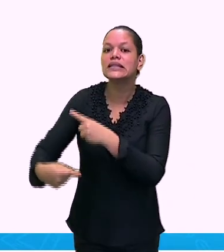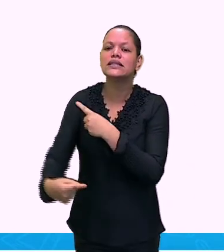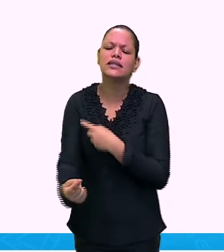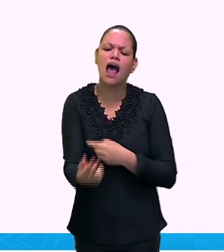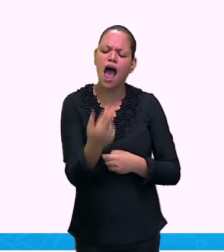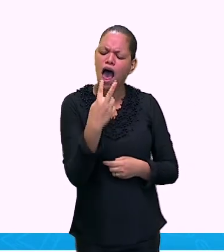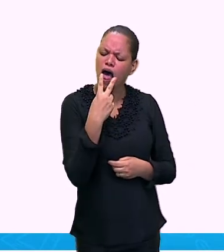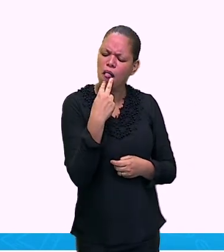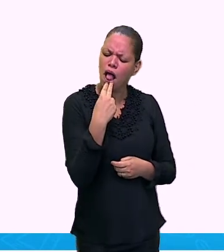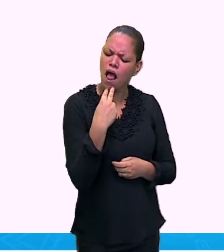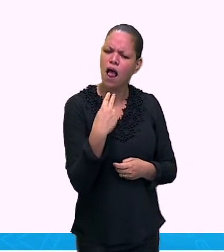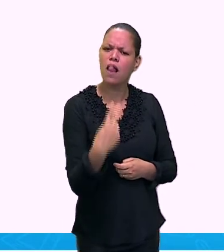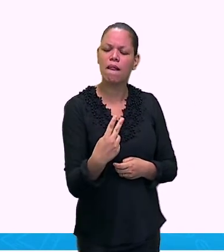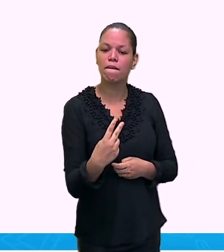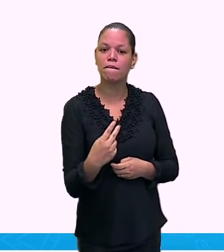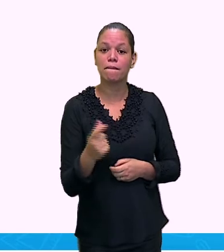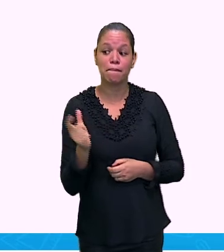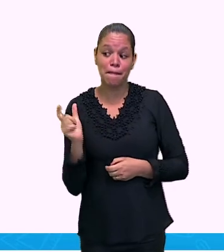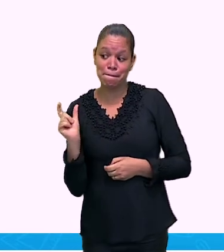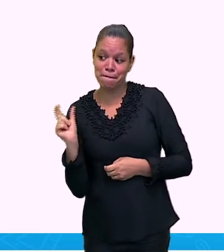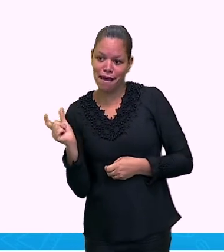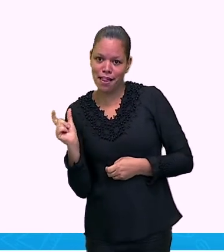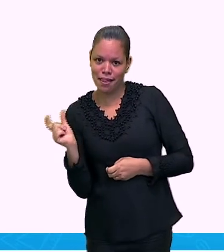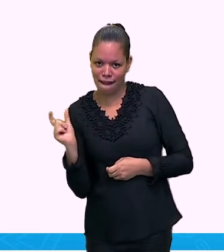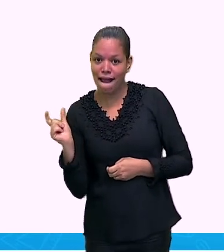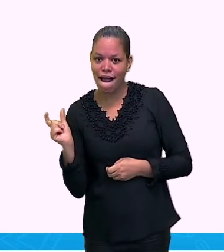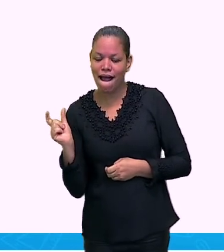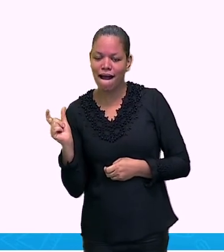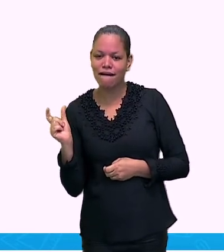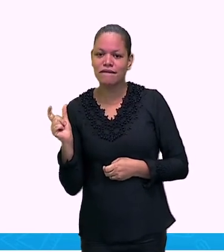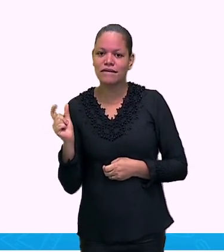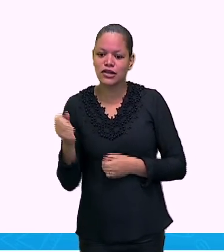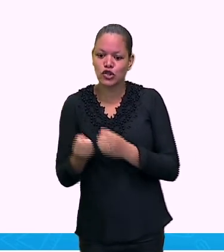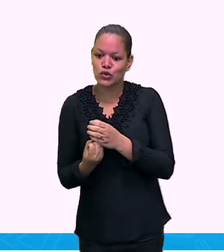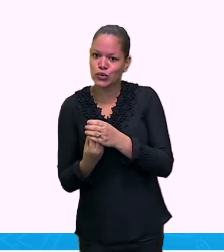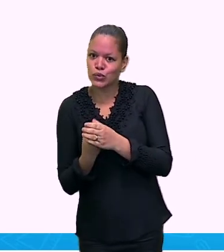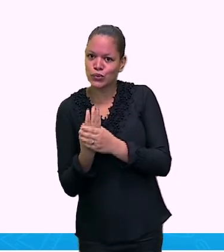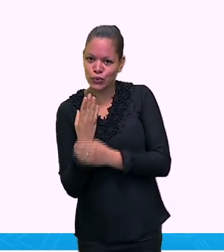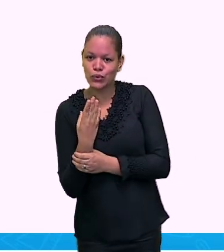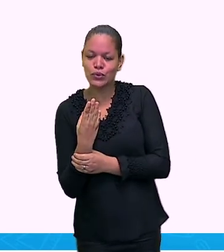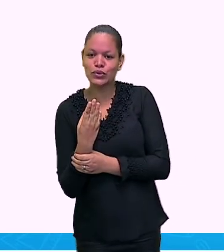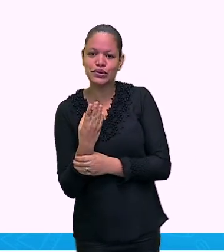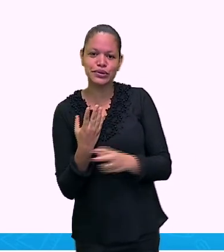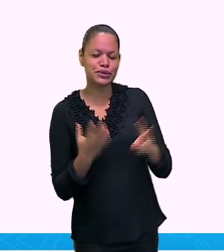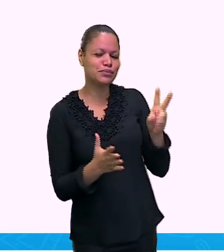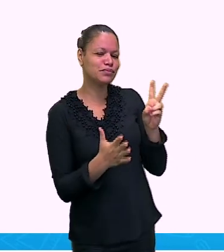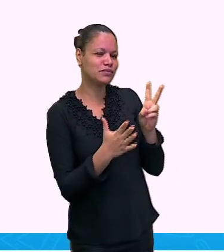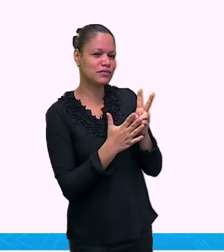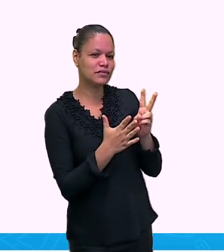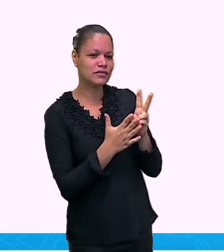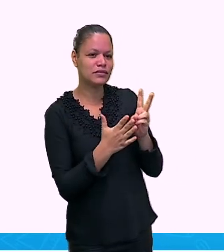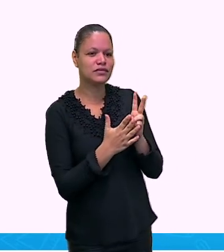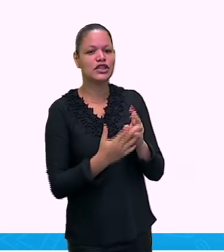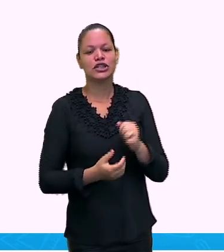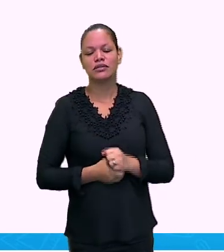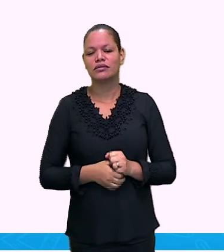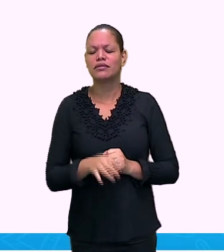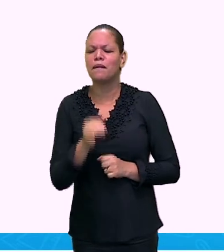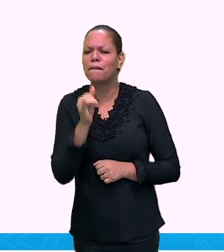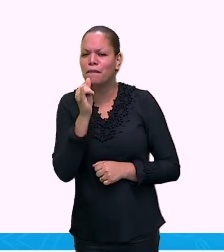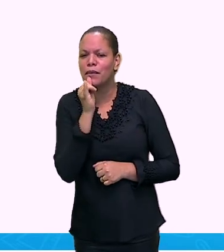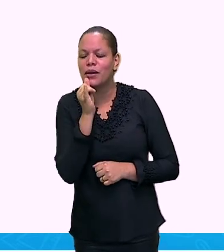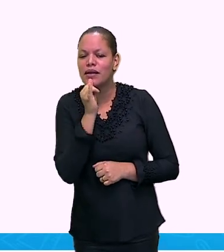de origem tupi. Olha só. Abacaxi. Eu frisei algumas. Vamos procurar essas que eu